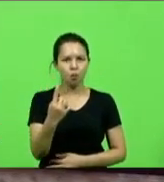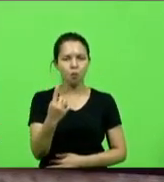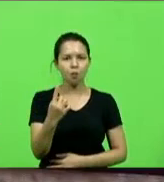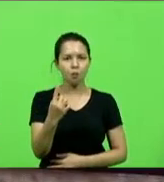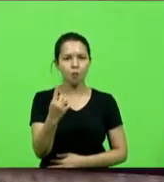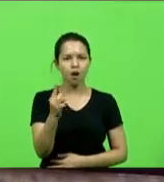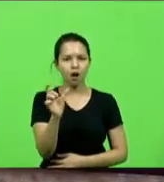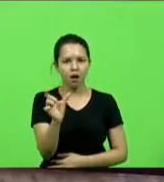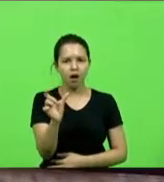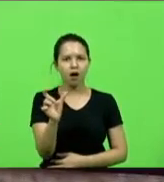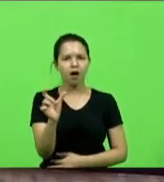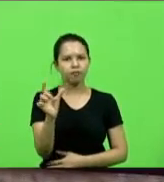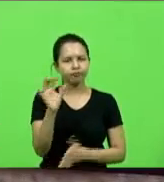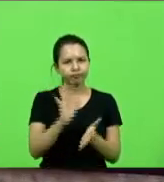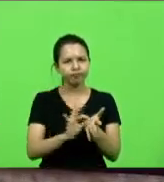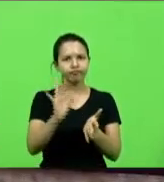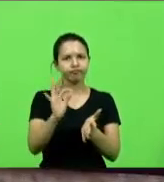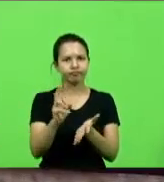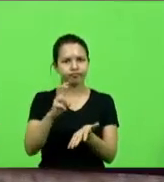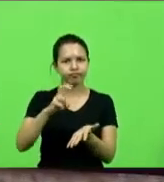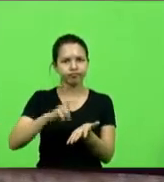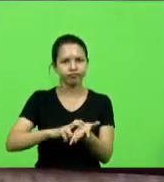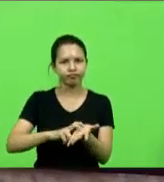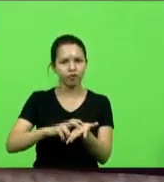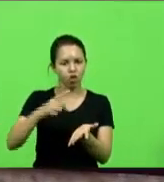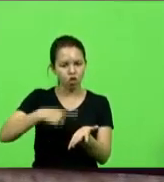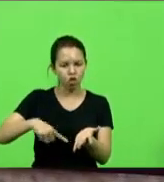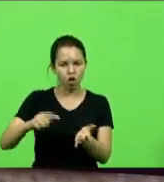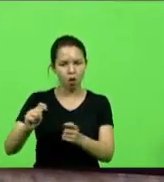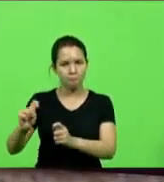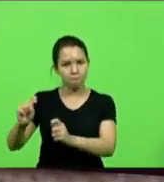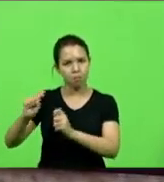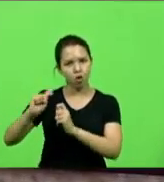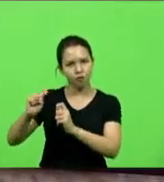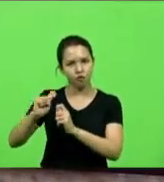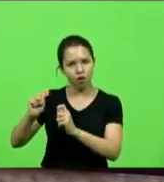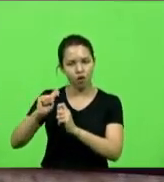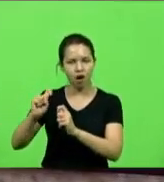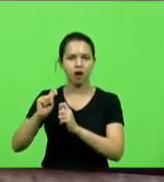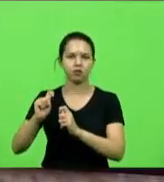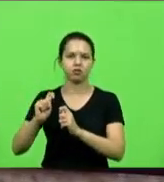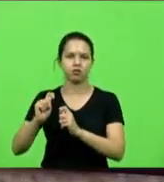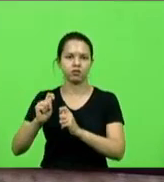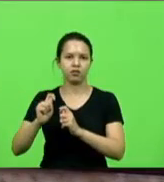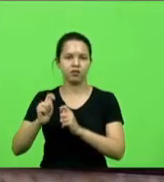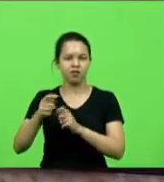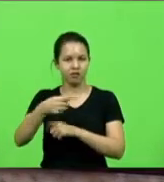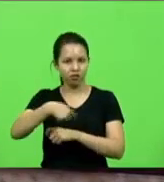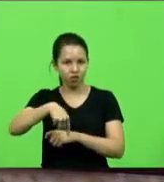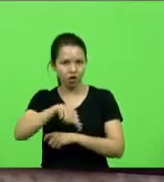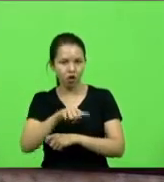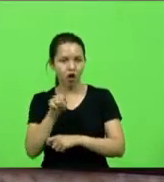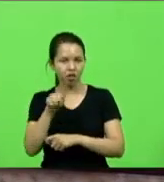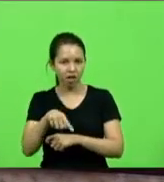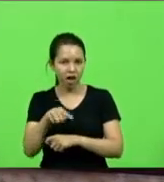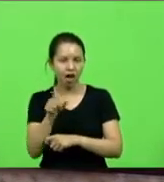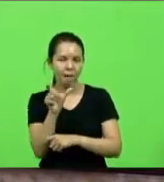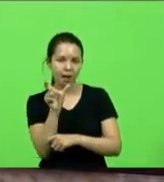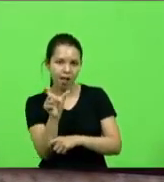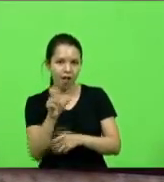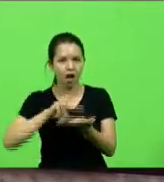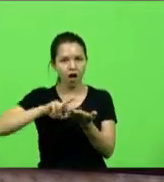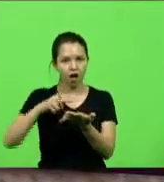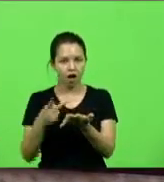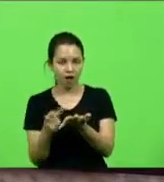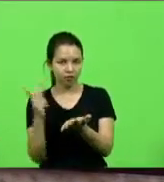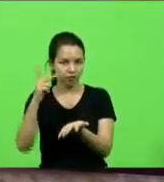nós estamos sendo provocados, e aqui não é a etimologia literal da palavra, mas eu vou para